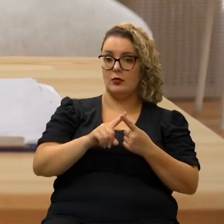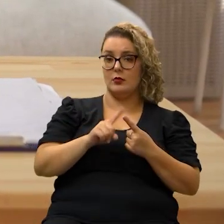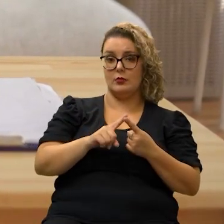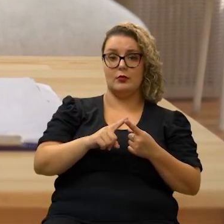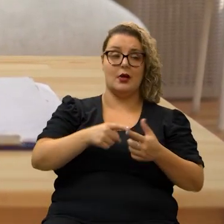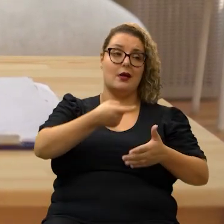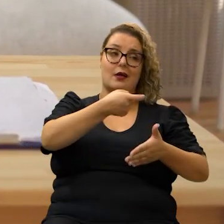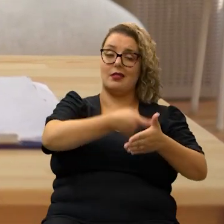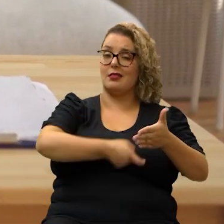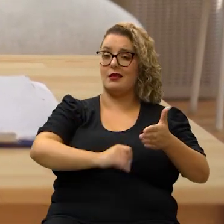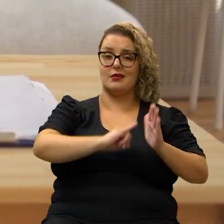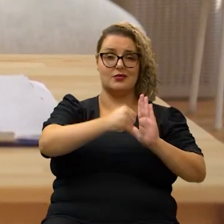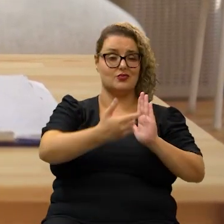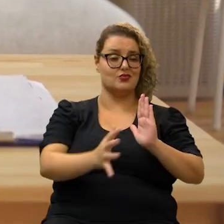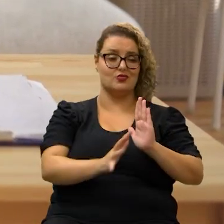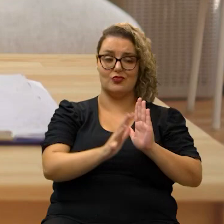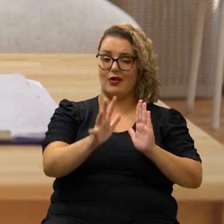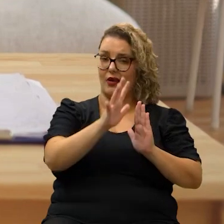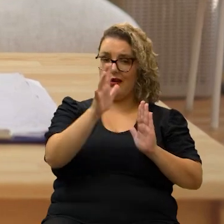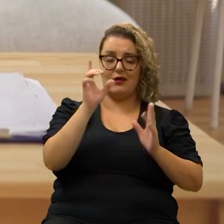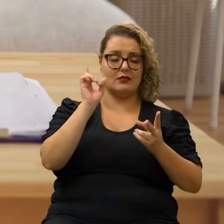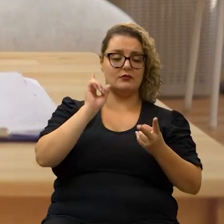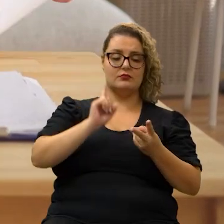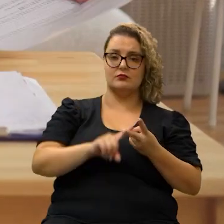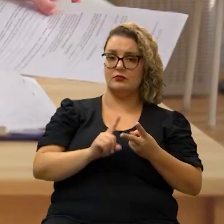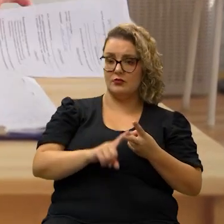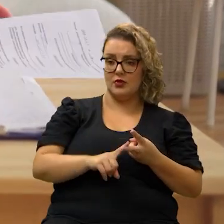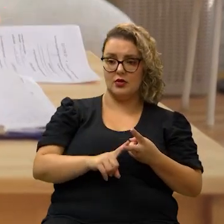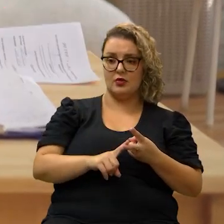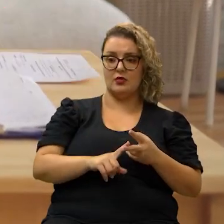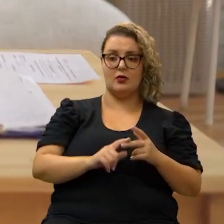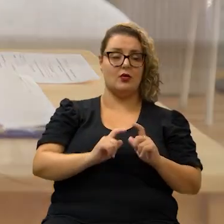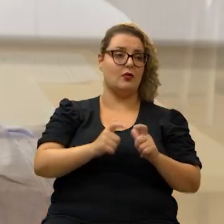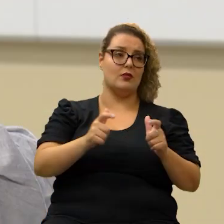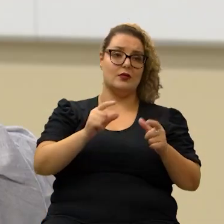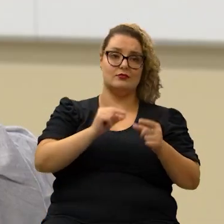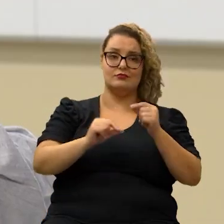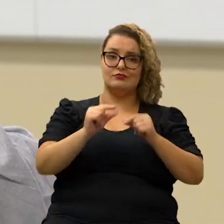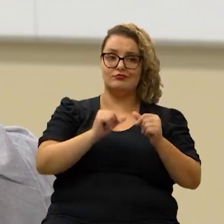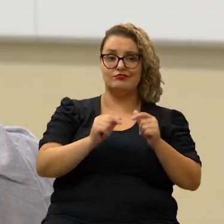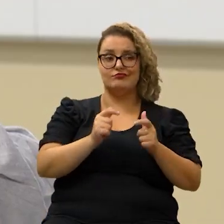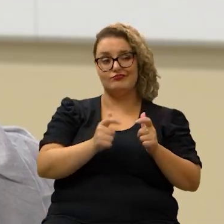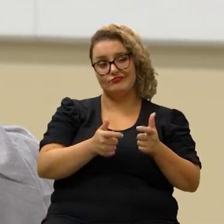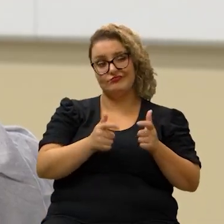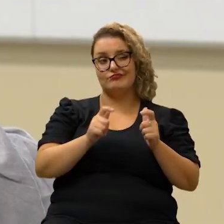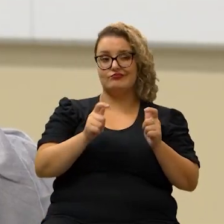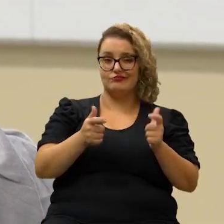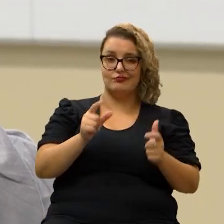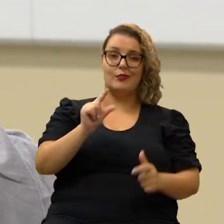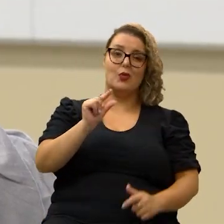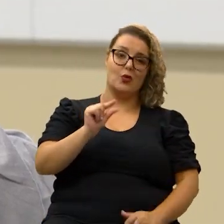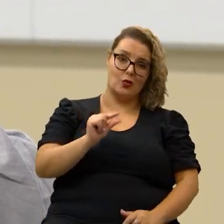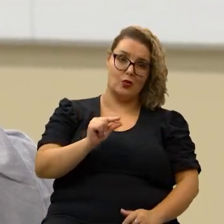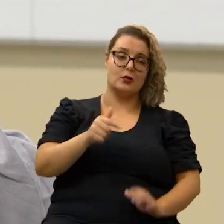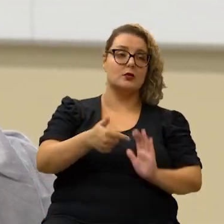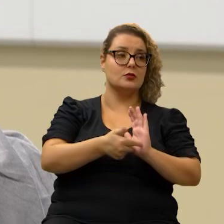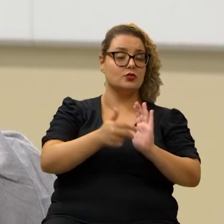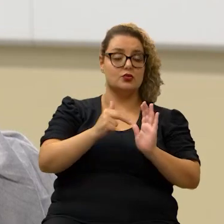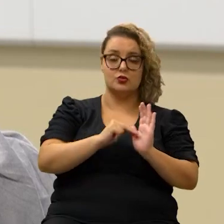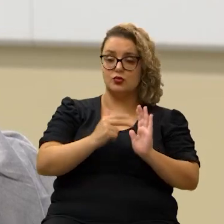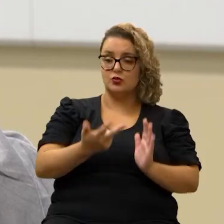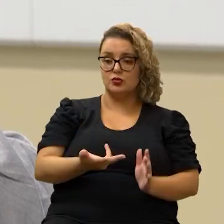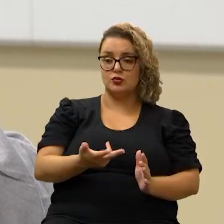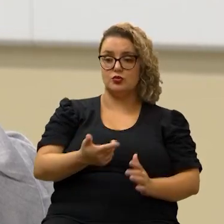um taxa de juros é muito elevada o crescimento da economia ainda está bastante baixo então